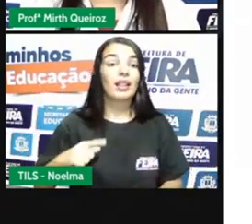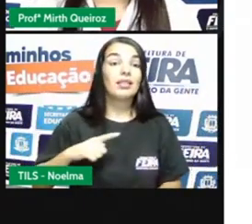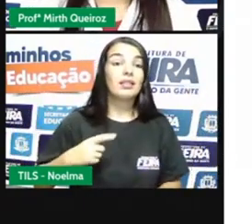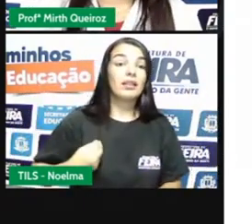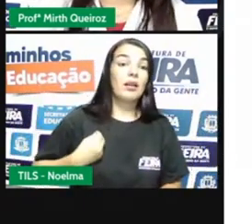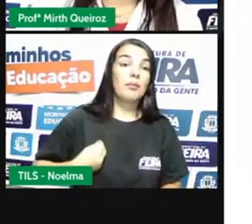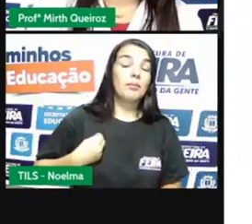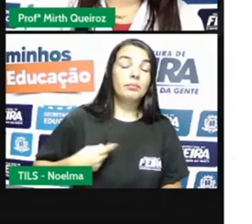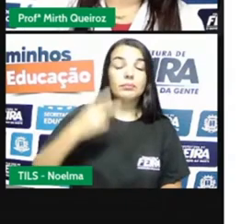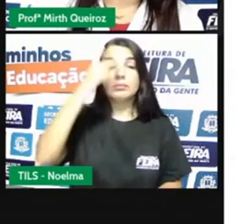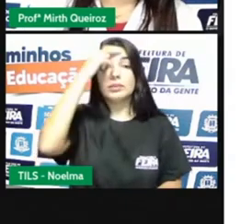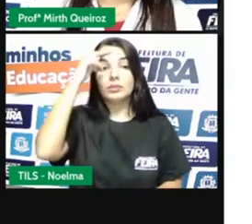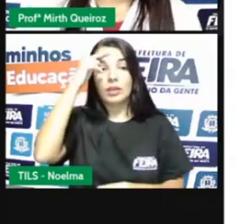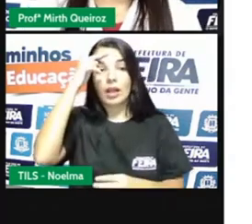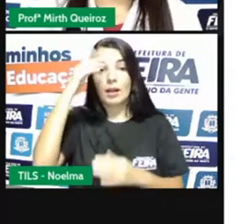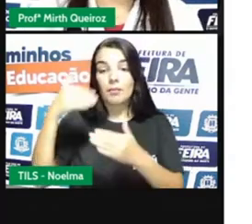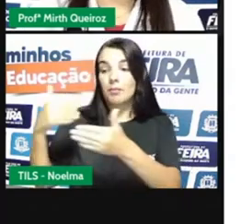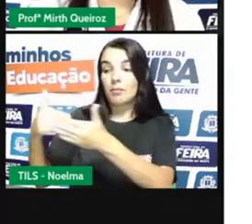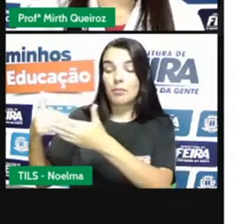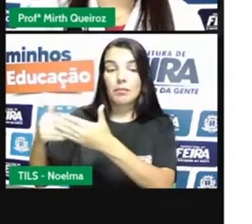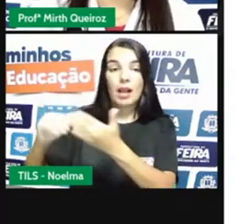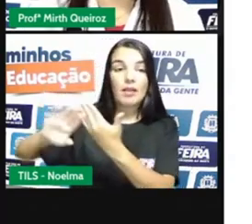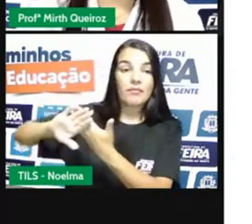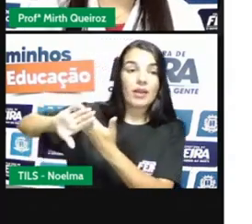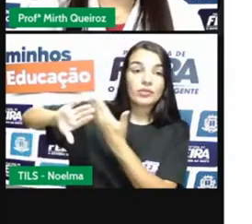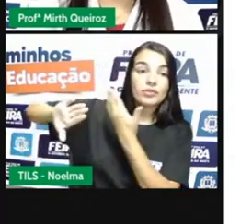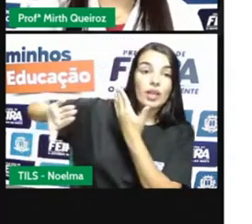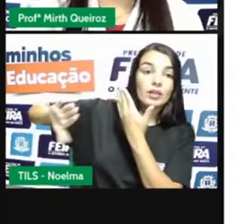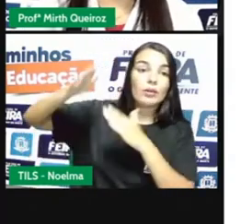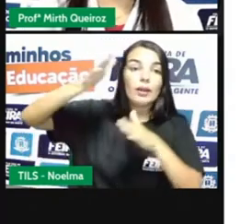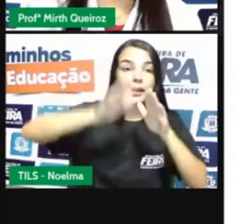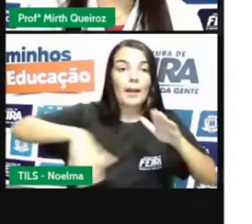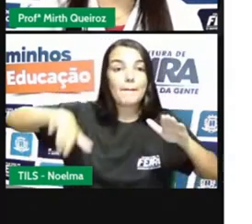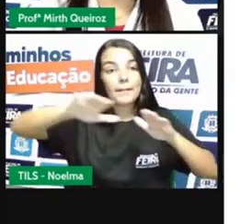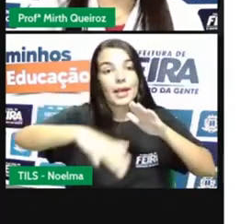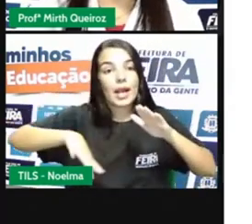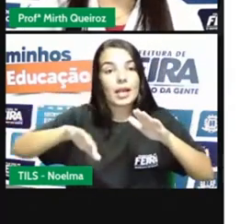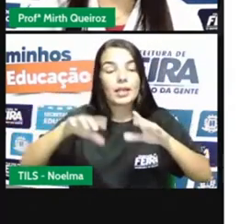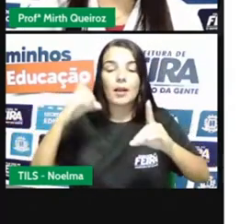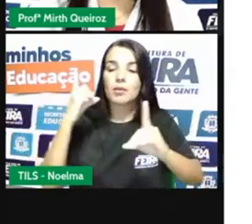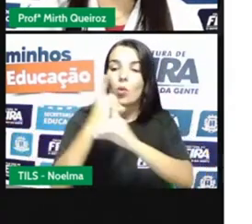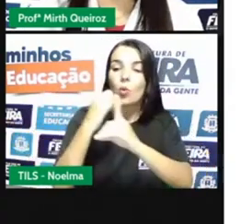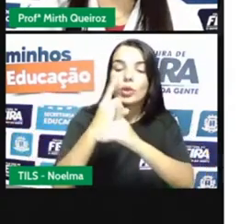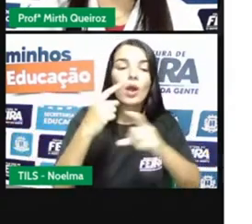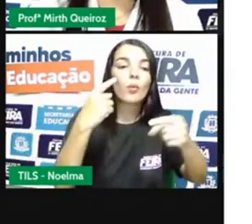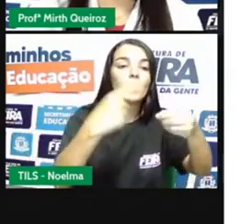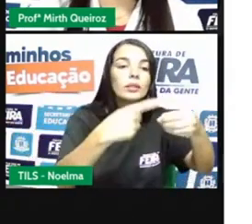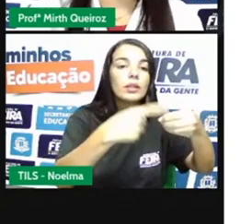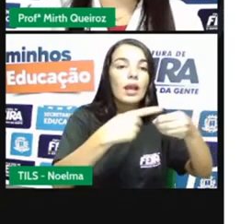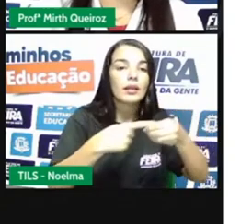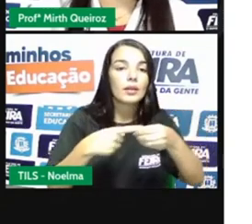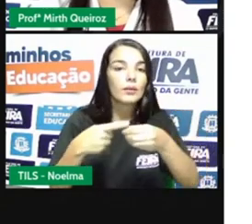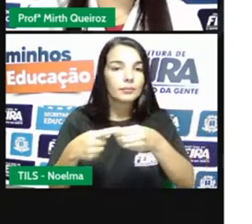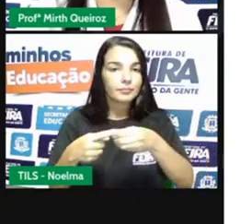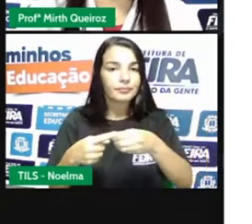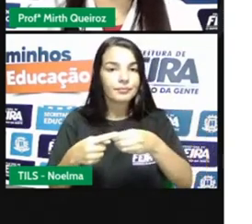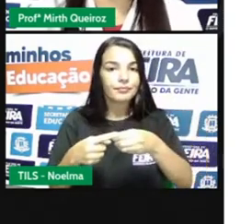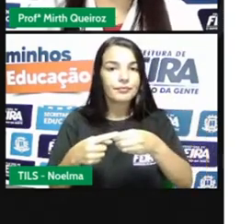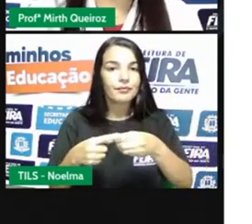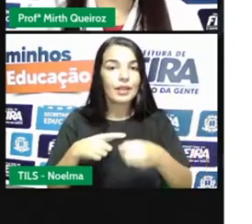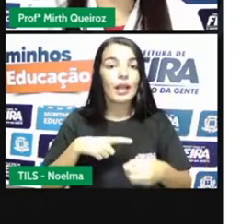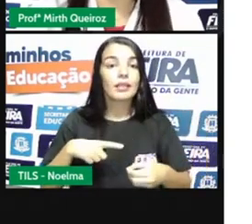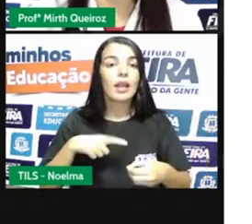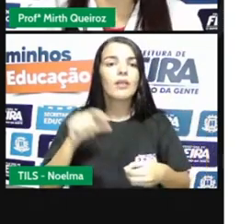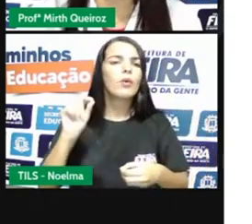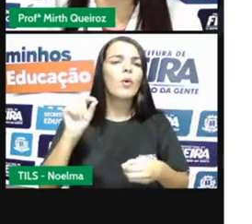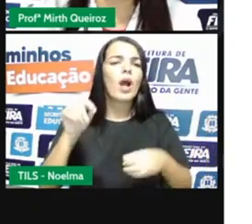saíram aí da costa e foram para o interior aí em busca de ouro. Surgiu uma camada entre os escravos e os senhores.